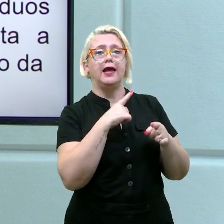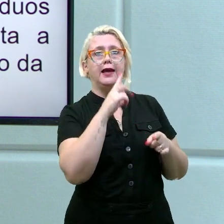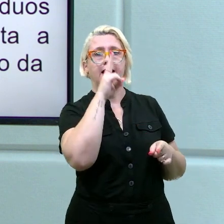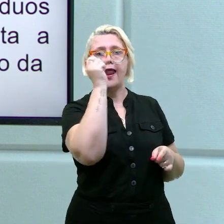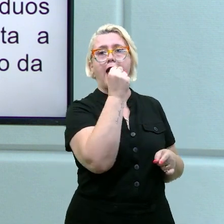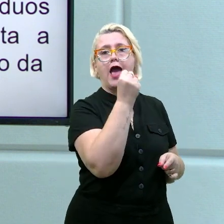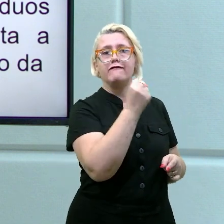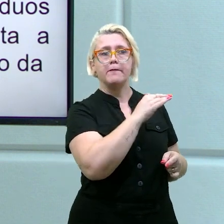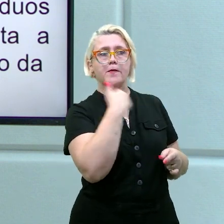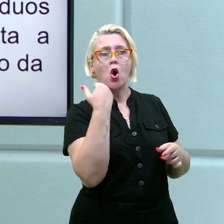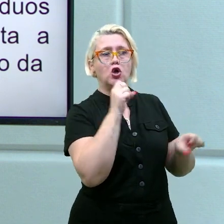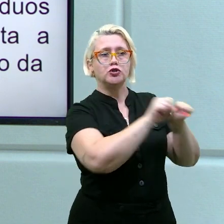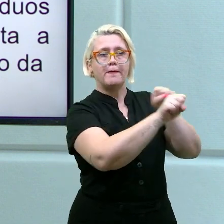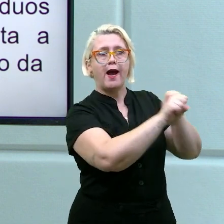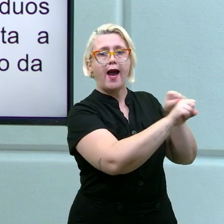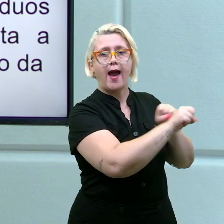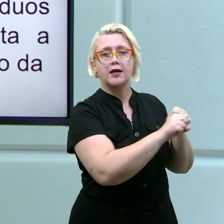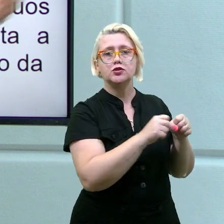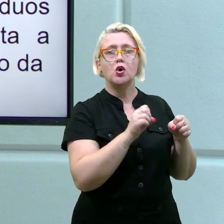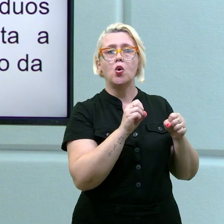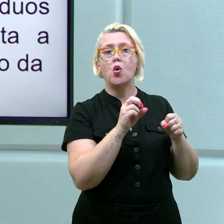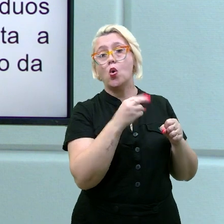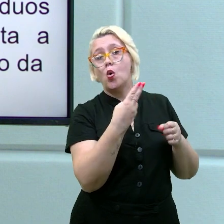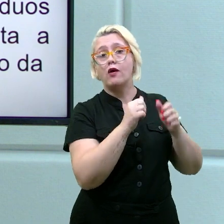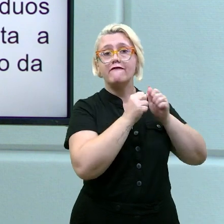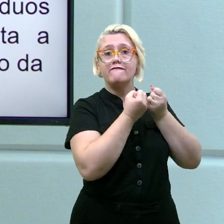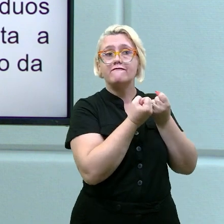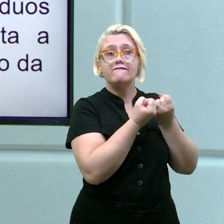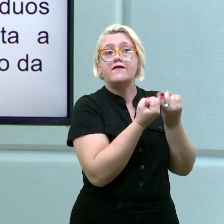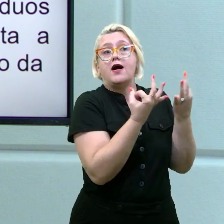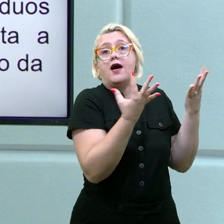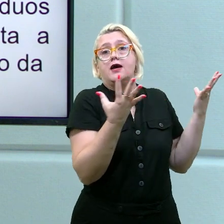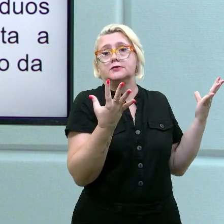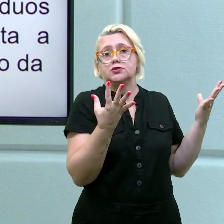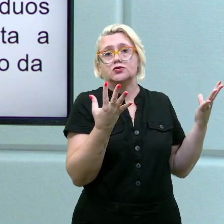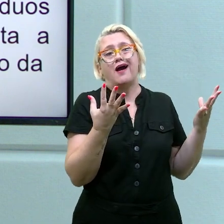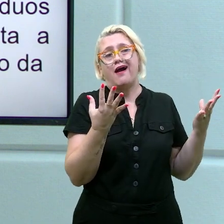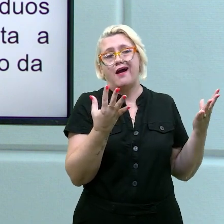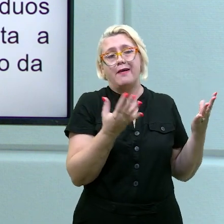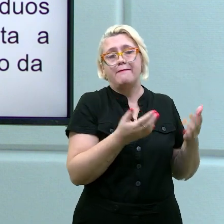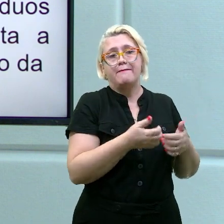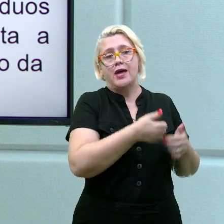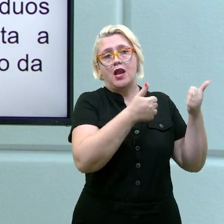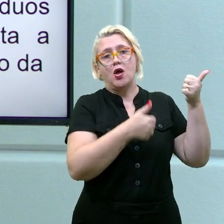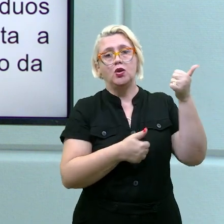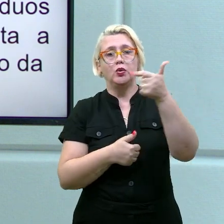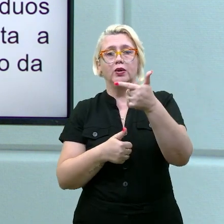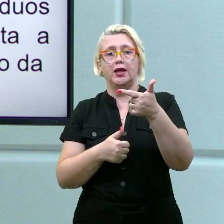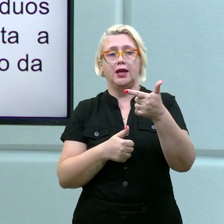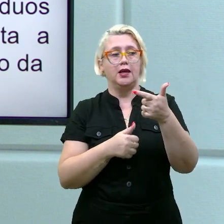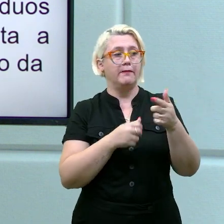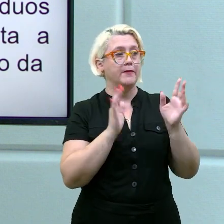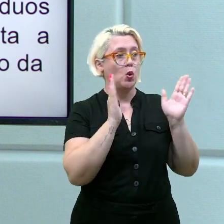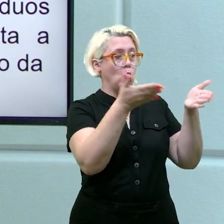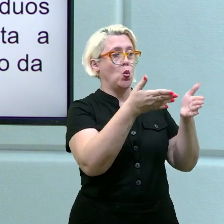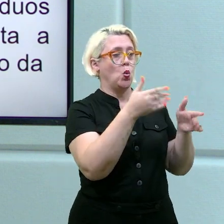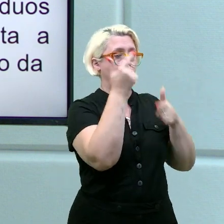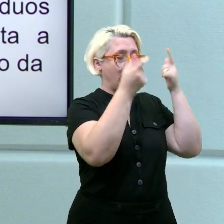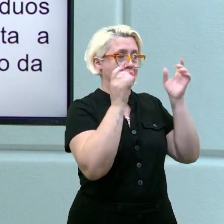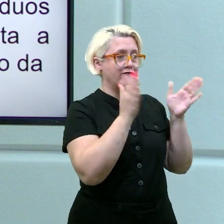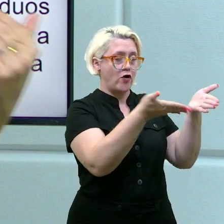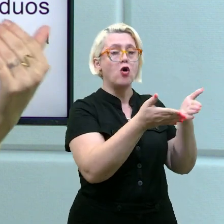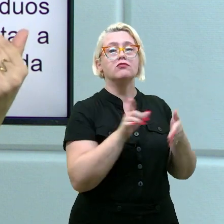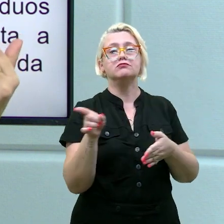que envolvem morte, ou que atingem várias pessoas ao mesmo tempo. Isso dá para as pessoas a segurança de